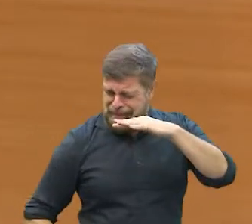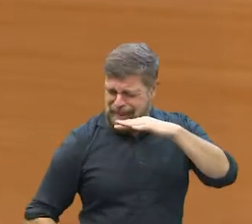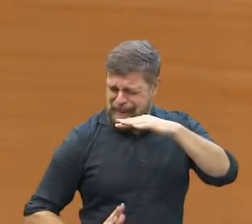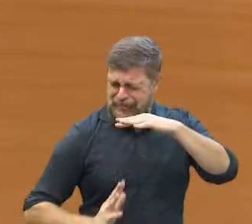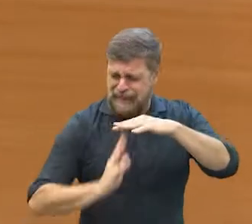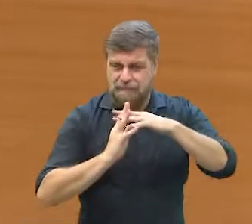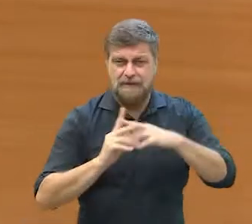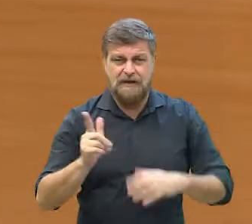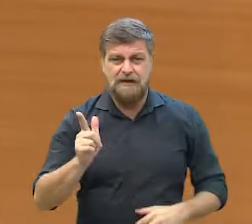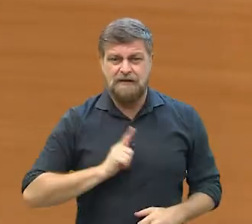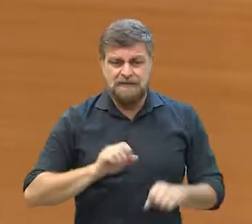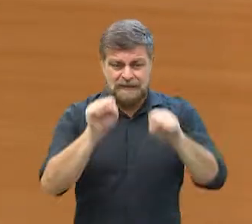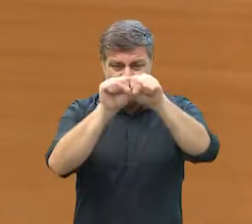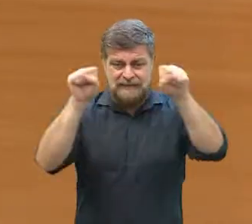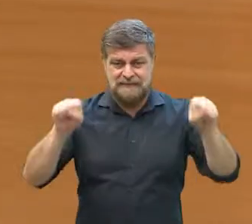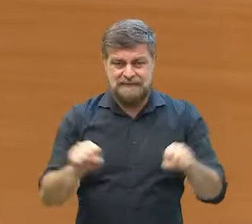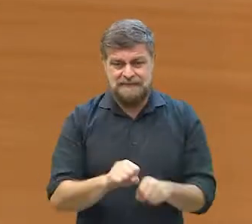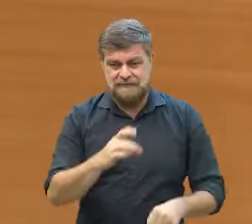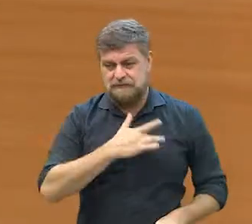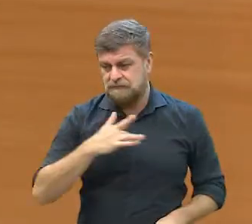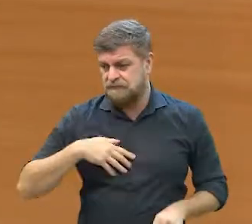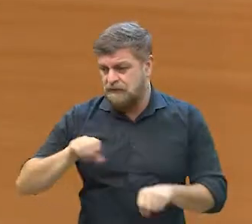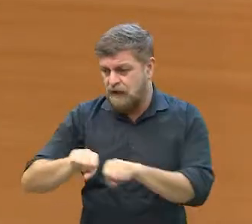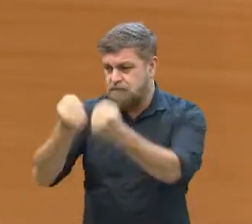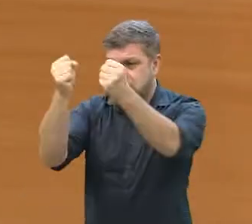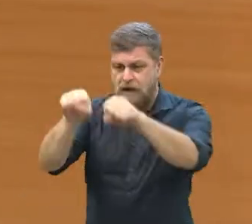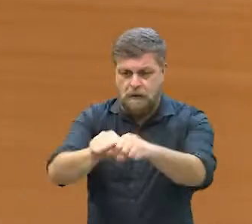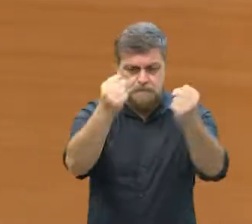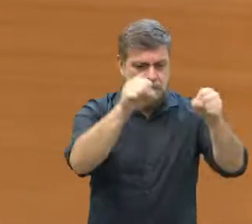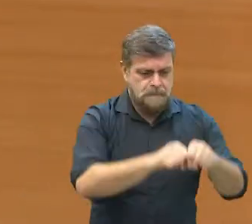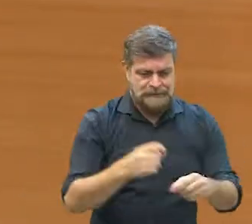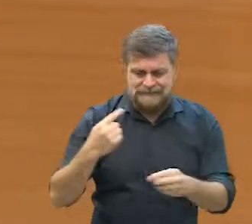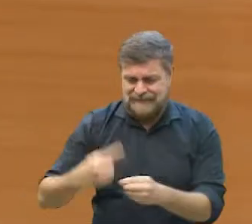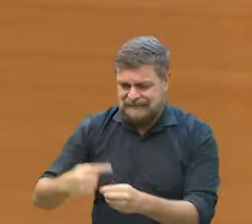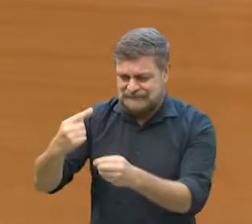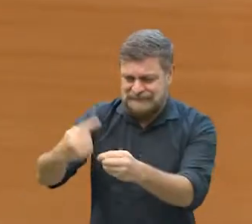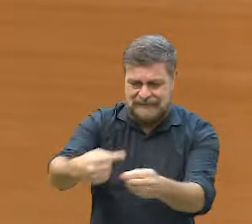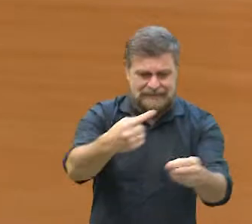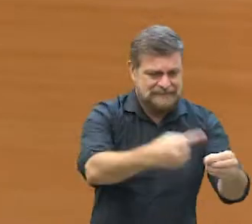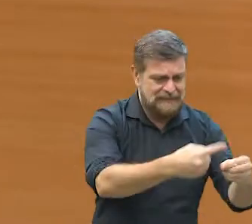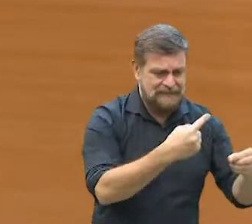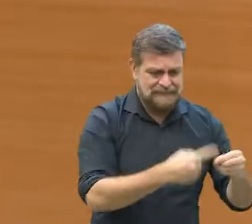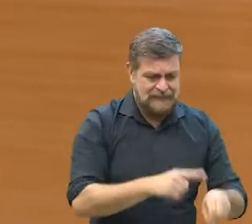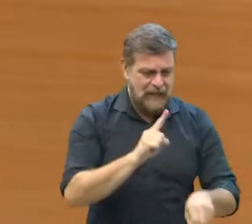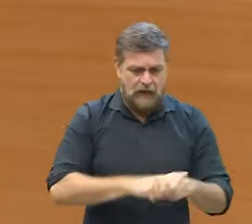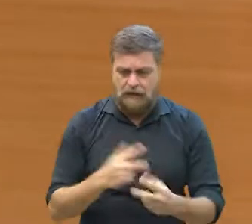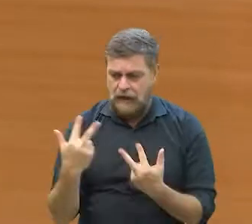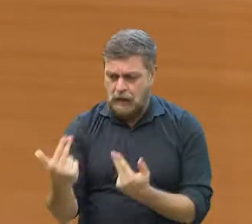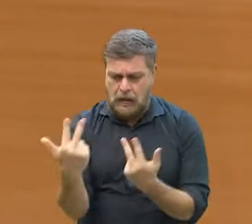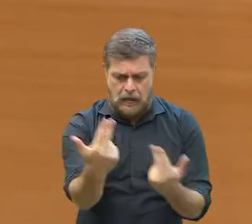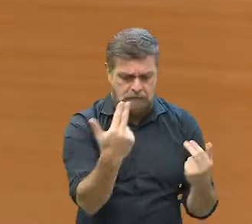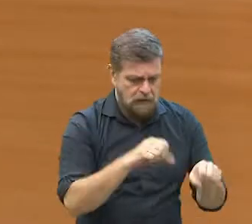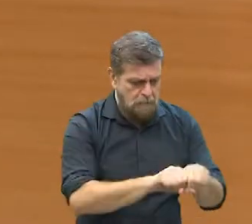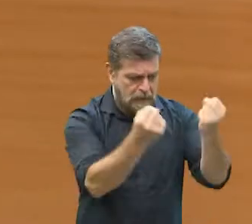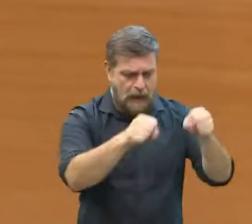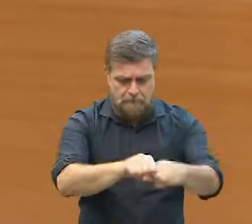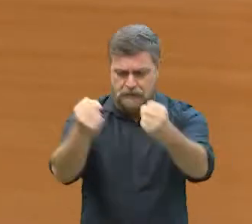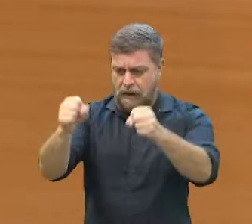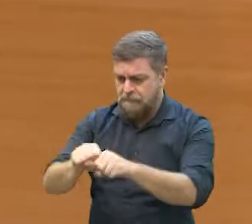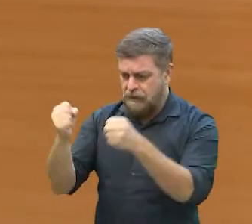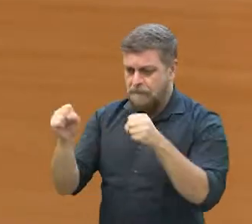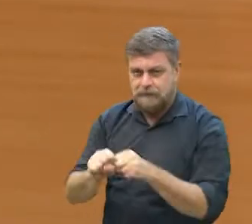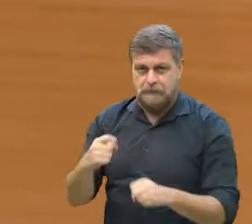ponto de ter um colapso simultâneo de várias cidades entrarem em colapso simultâneo do sistema de saúde.